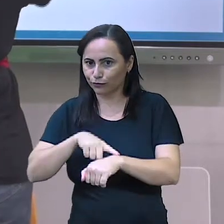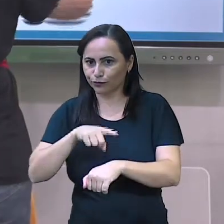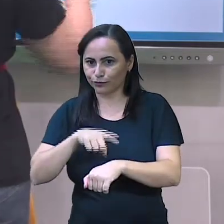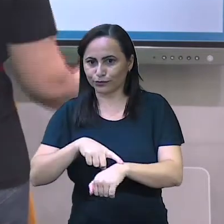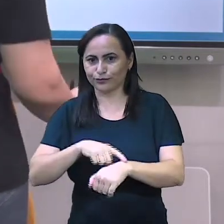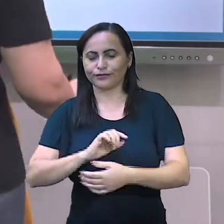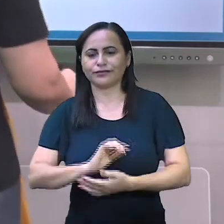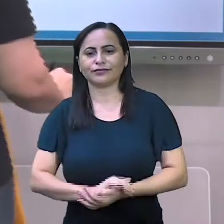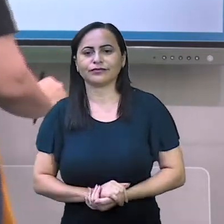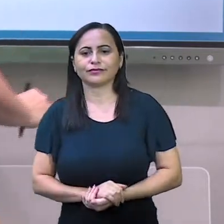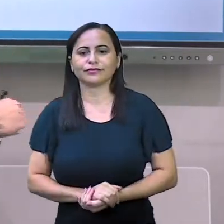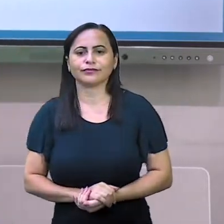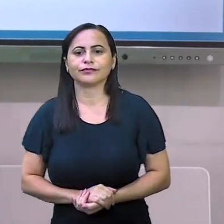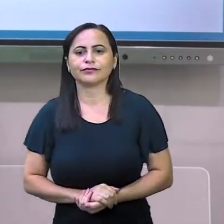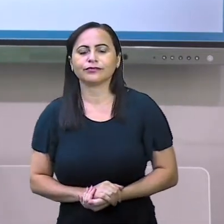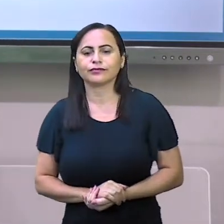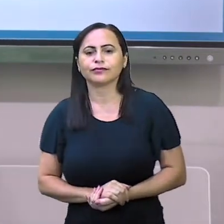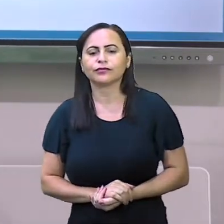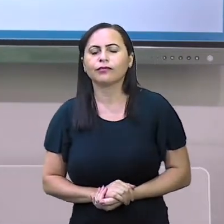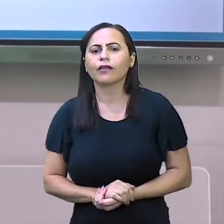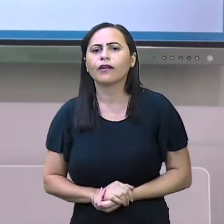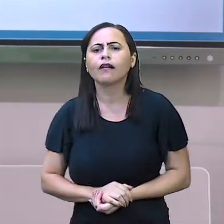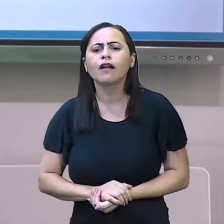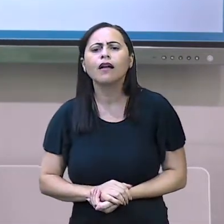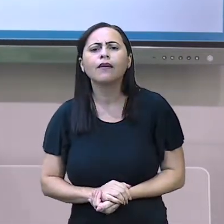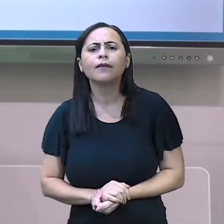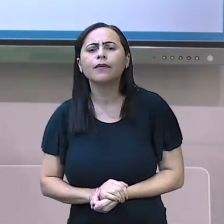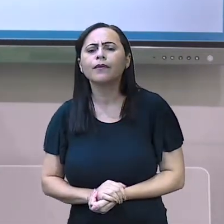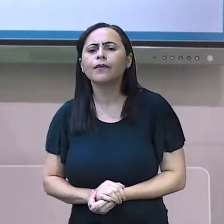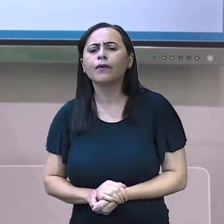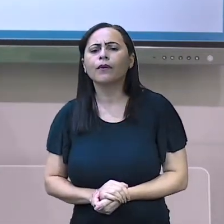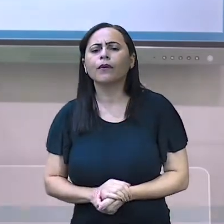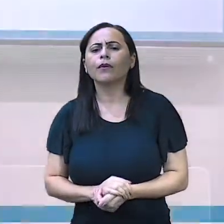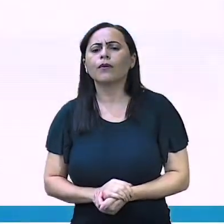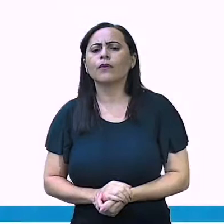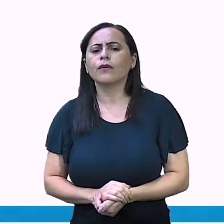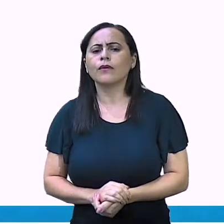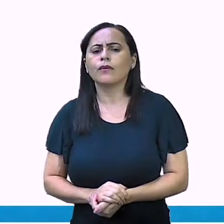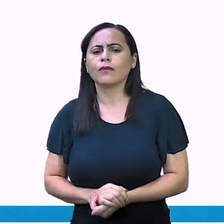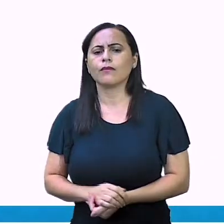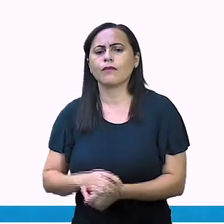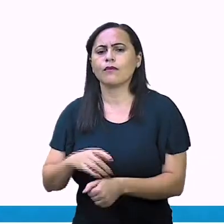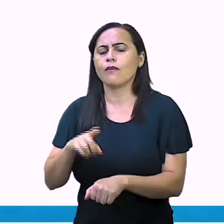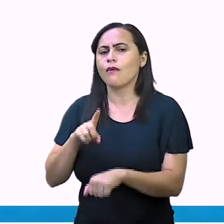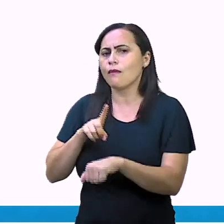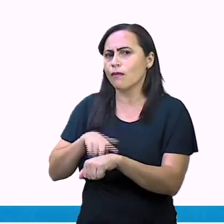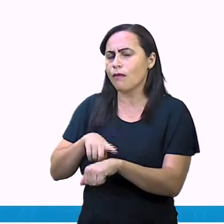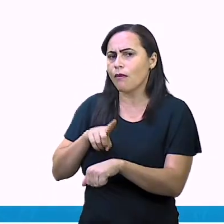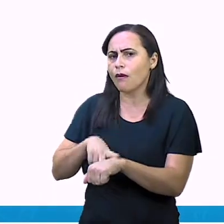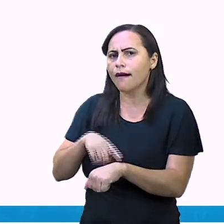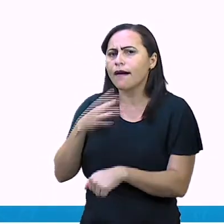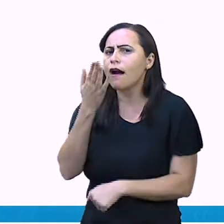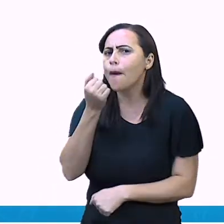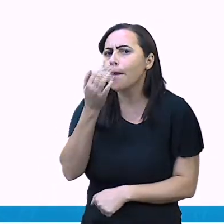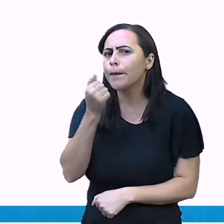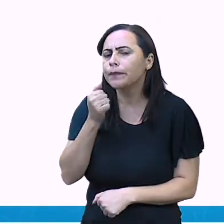E o horário que você costuma almoçar?